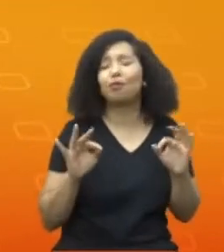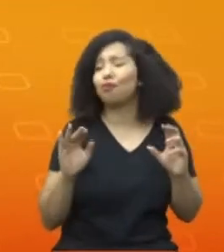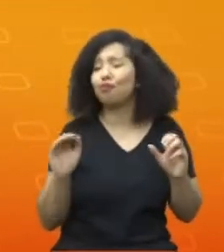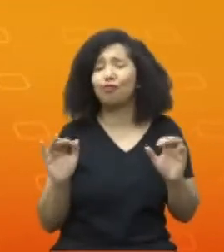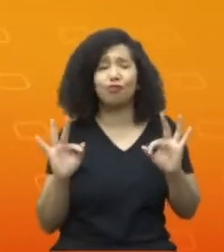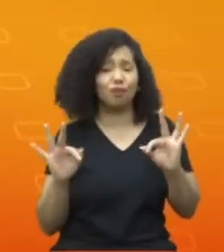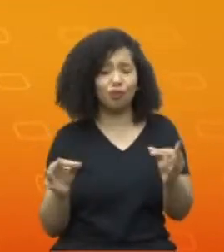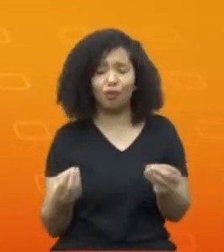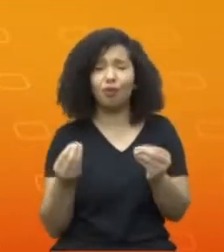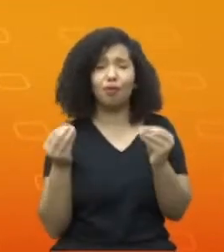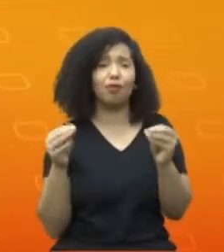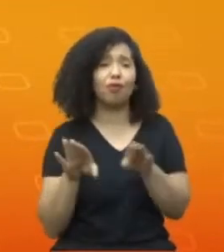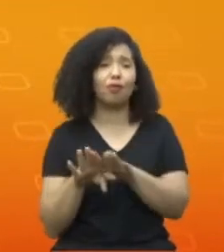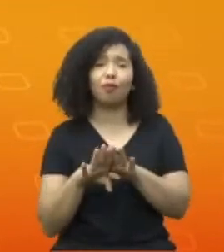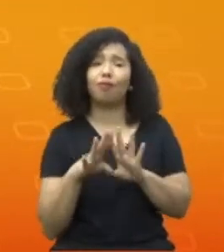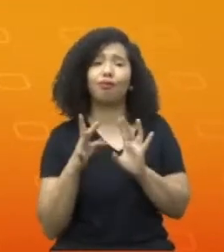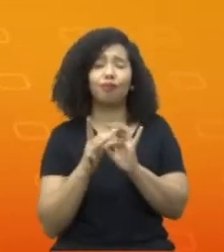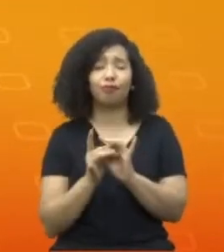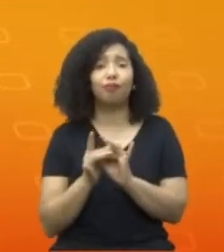a SETE, a sociedade,